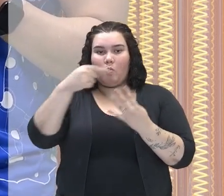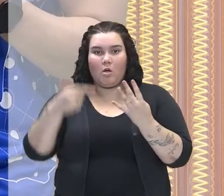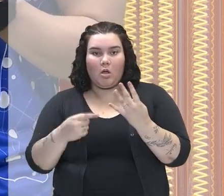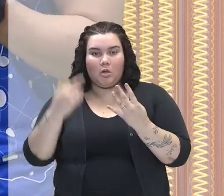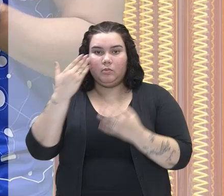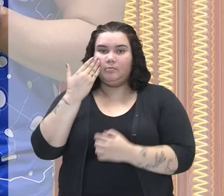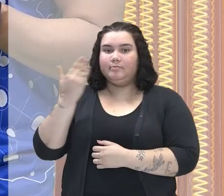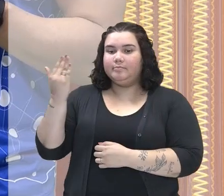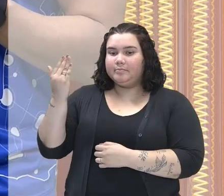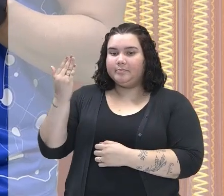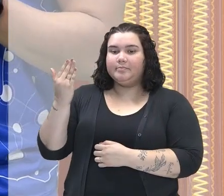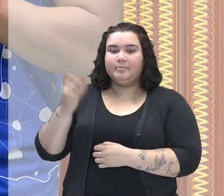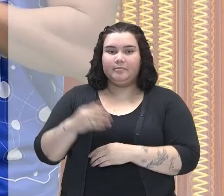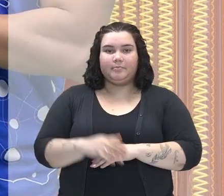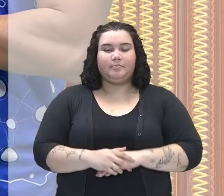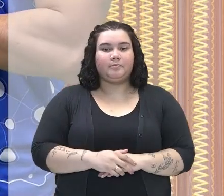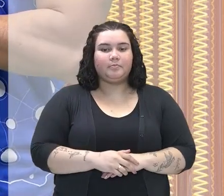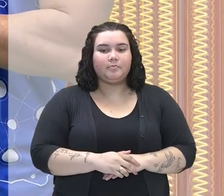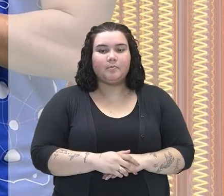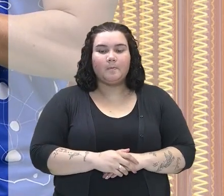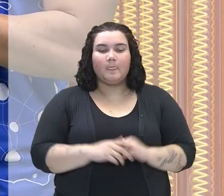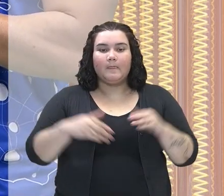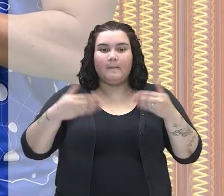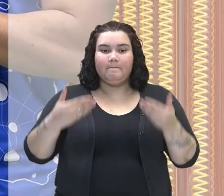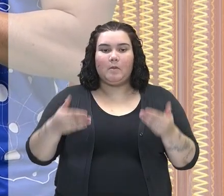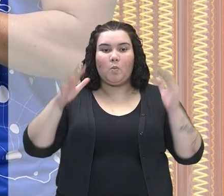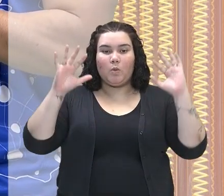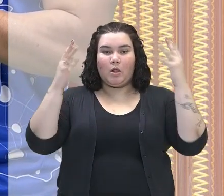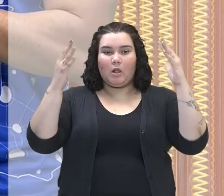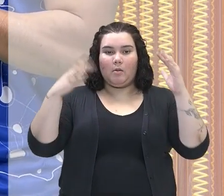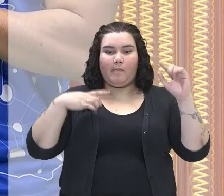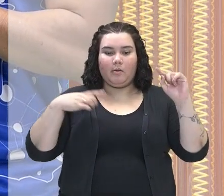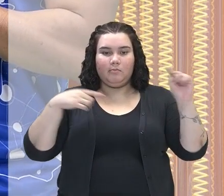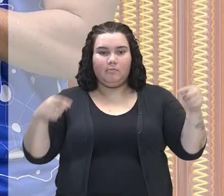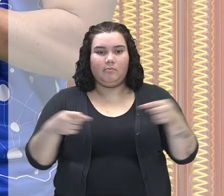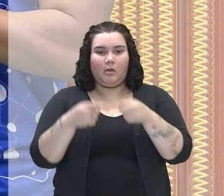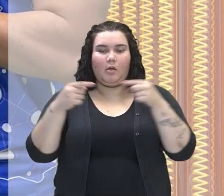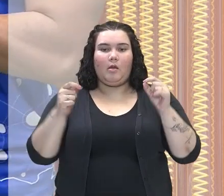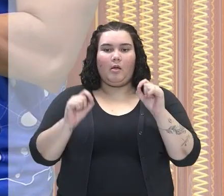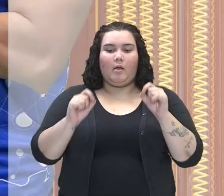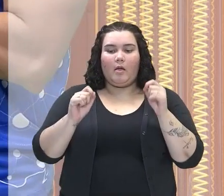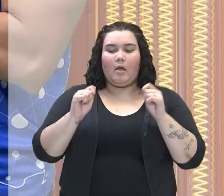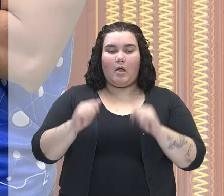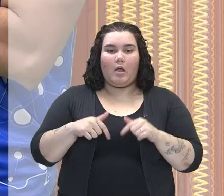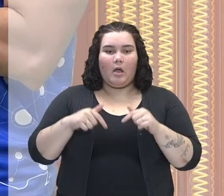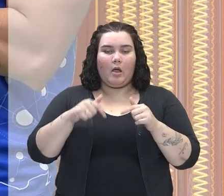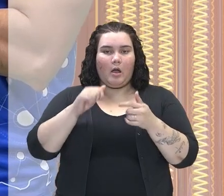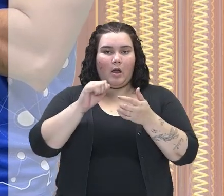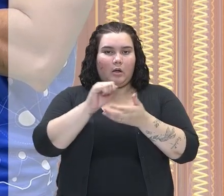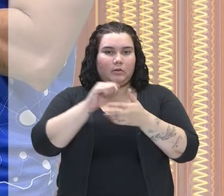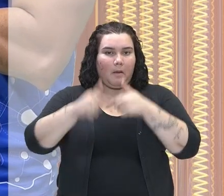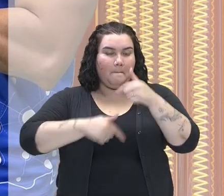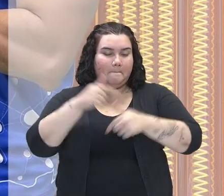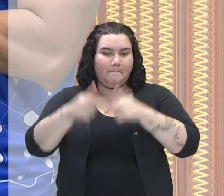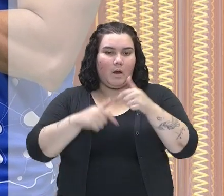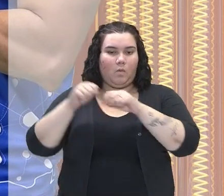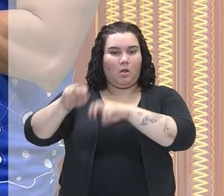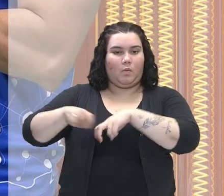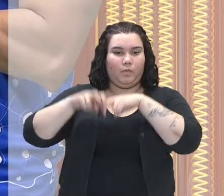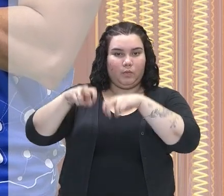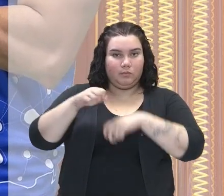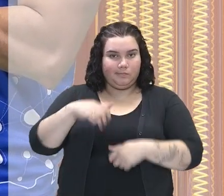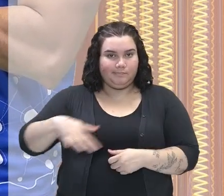a Pensilvânia e New Jersey, tá? Lá, o clima era mais favorável ao desenvolvimento da atividade de agricultura e também de